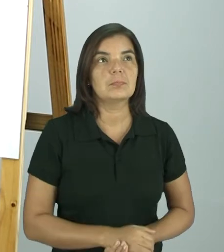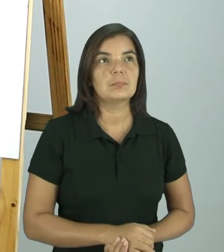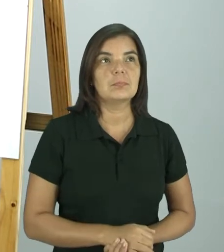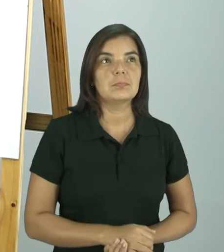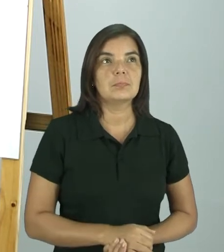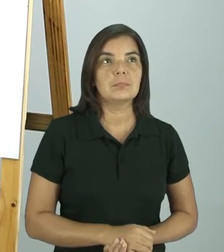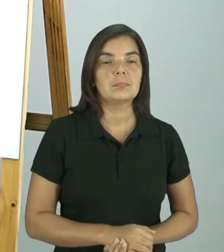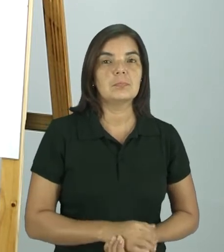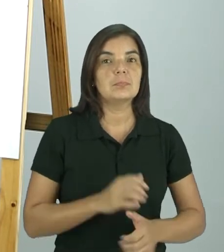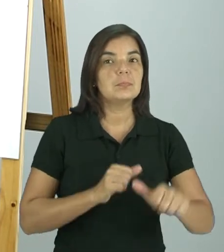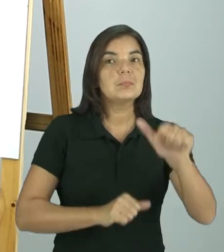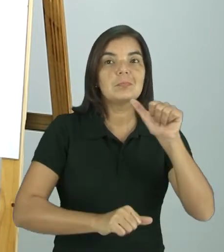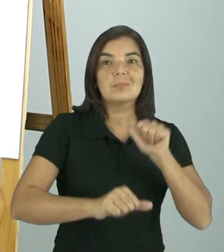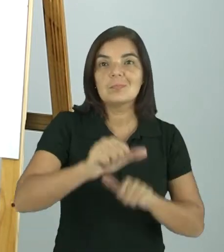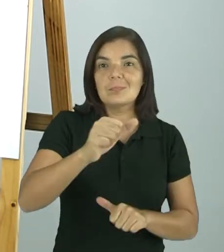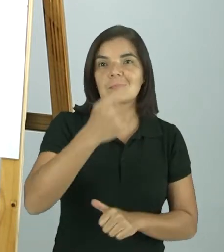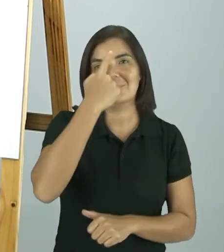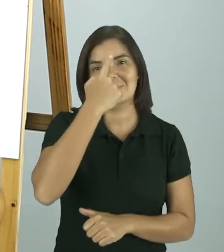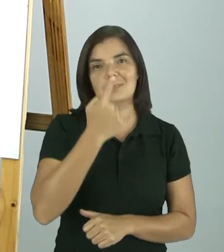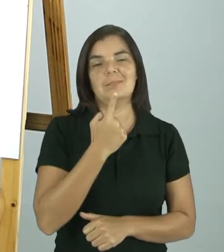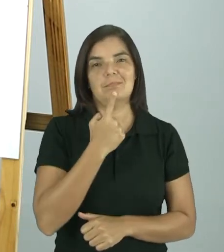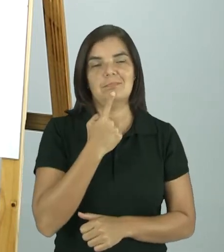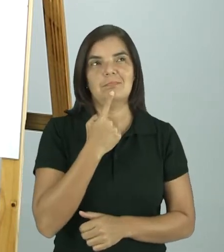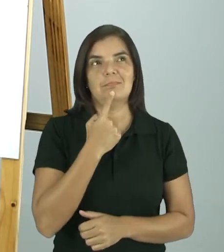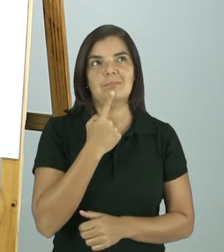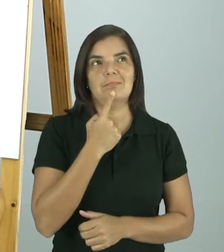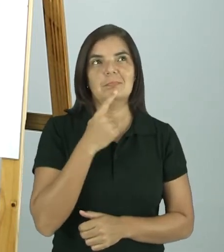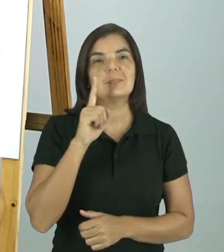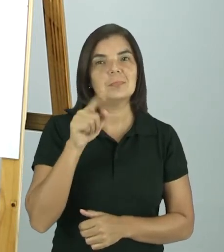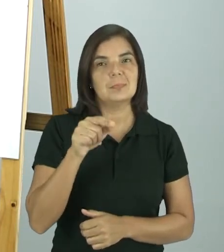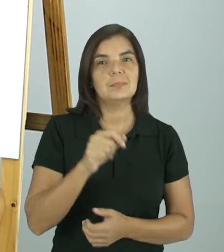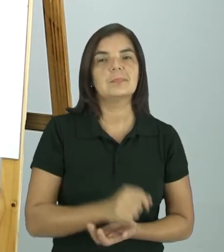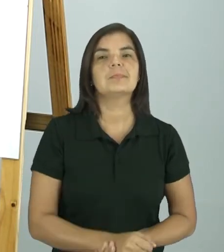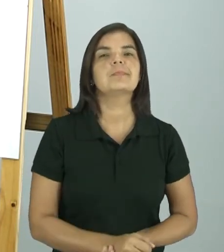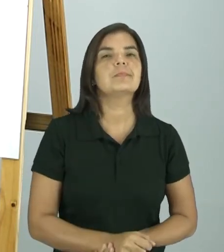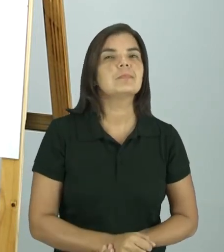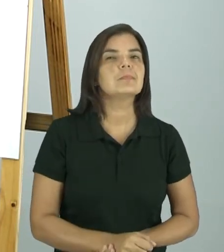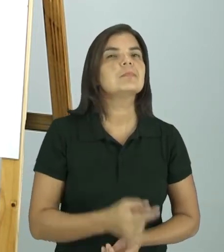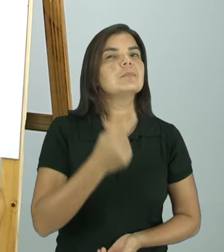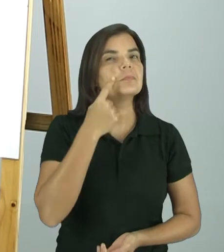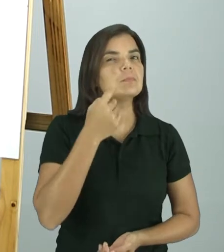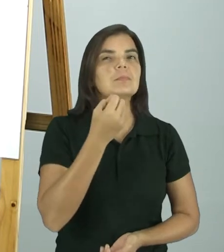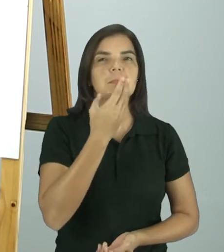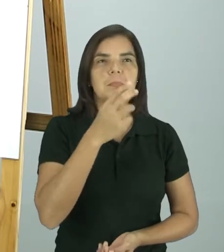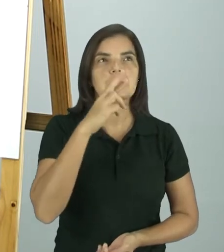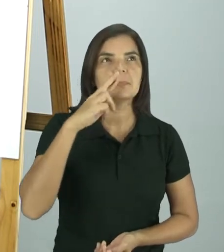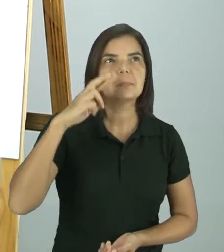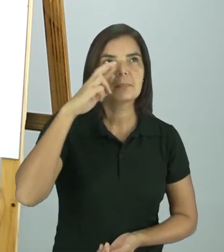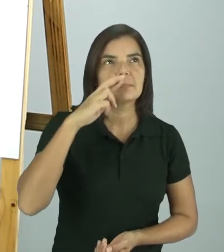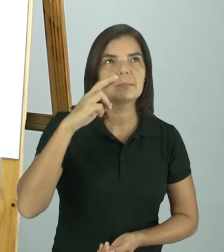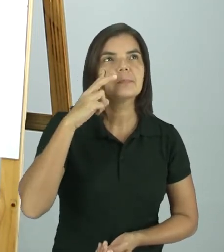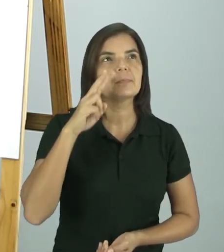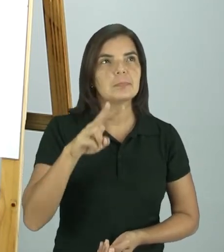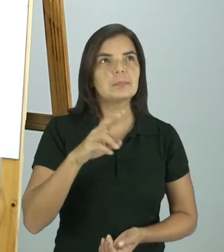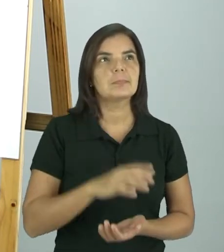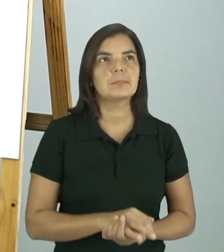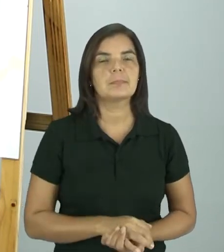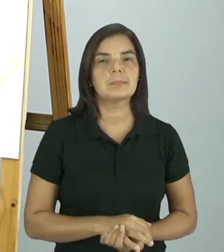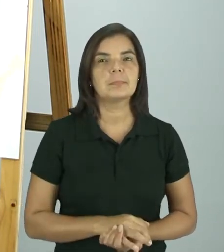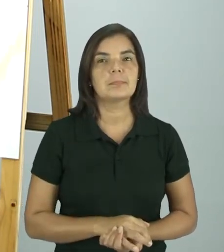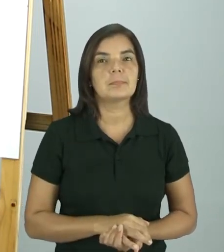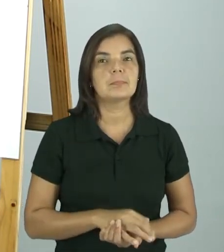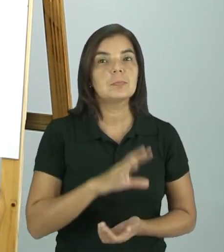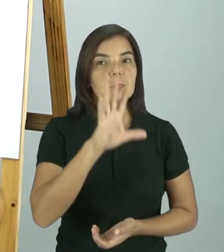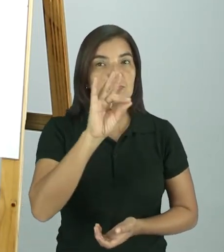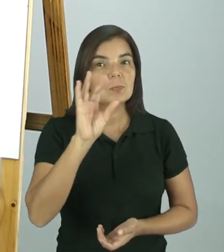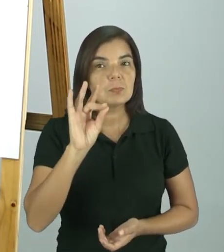coloquei, trocado. Não foi mesmo? Mas, ainda bem que vocês observaram. Não foi? Vamos lá, colocar a